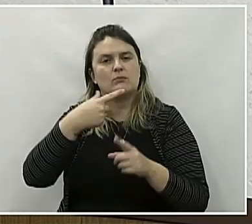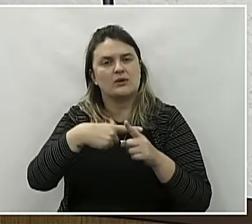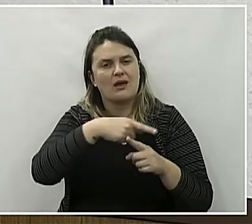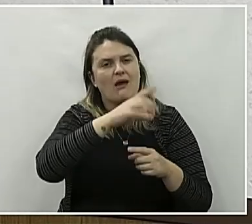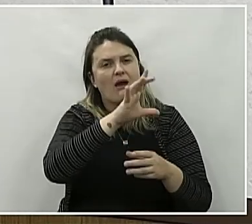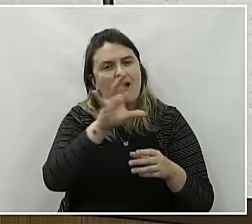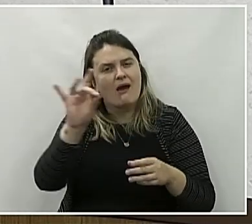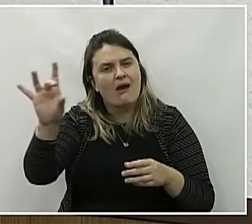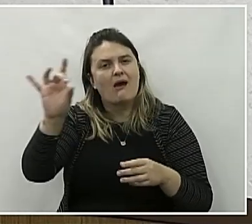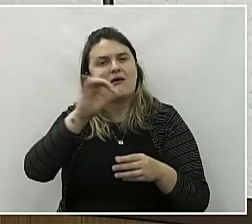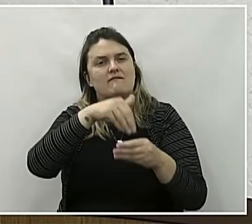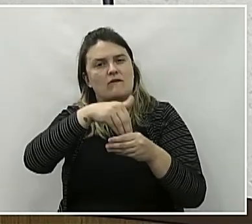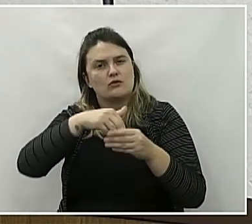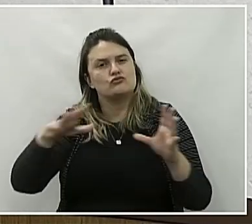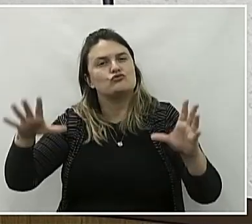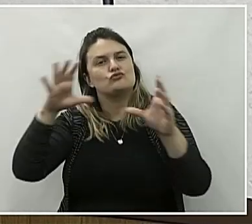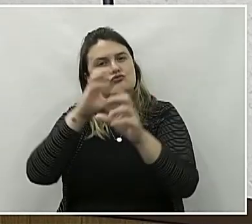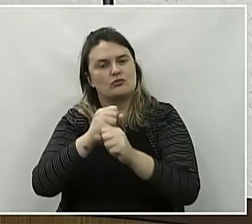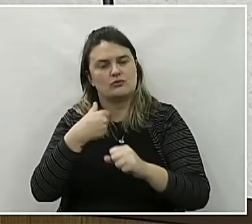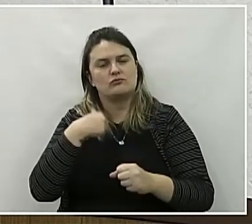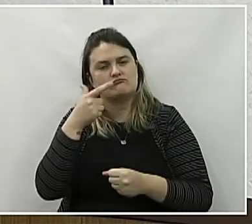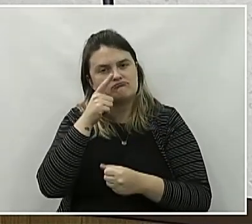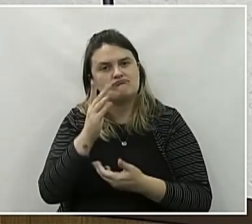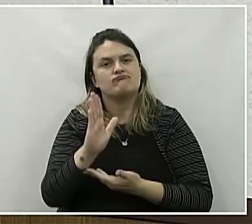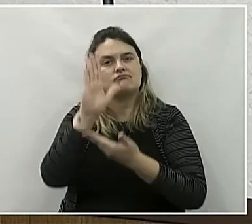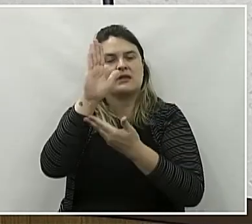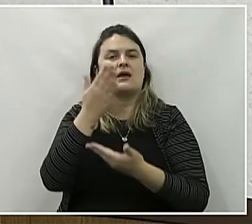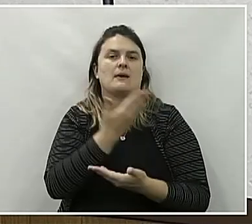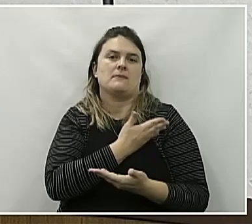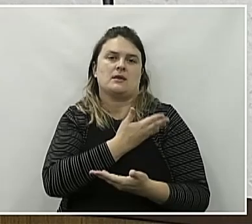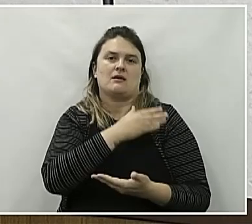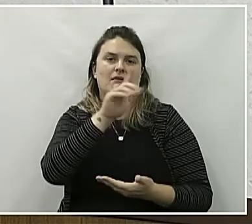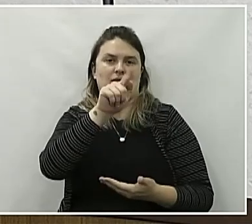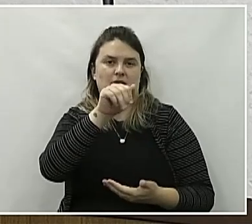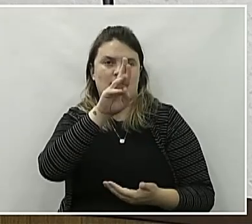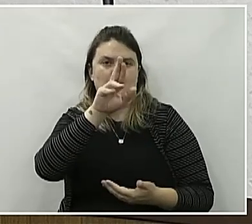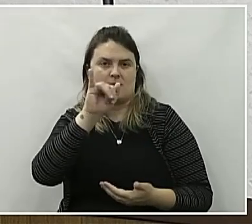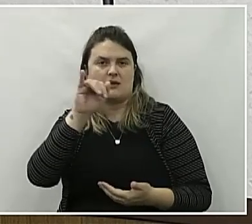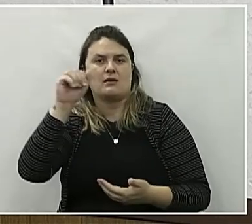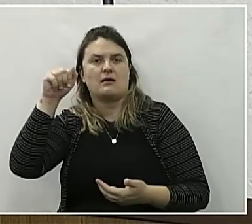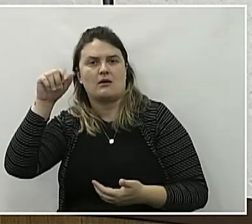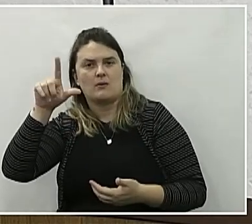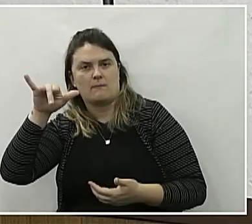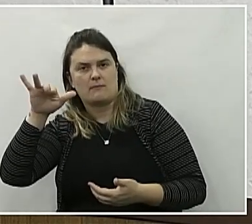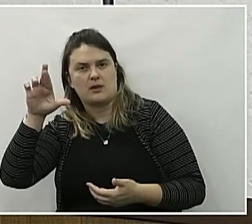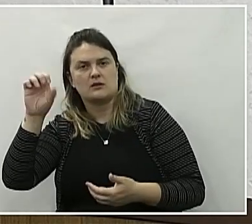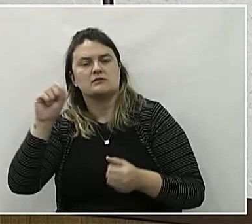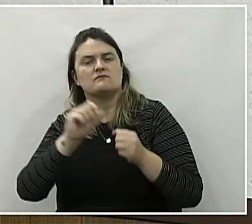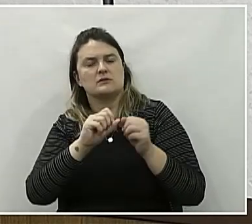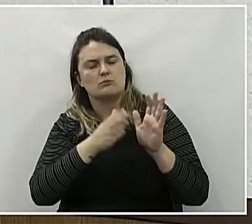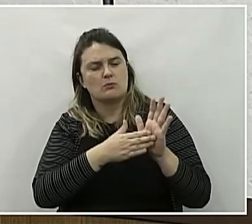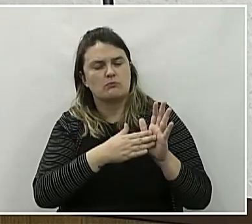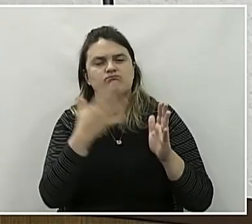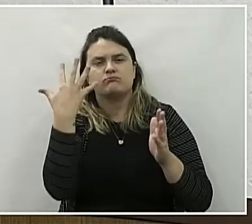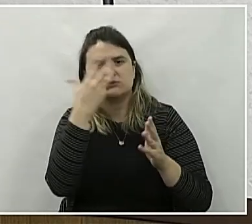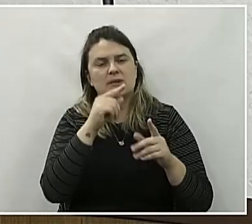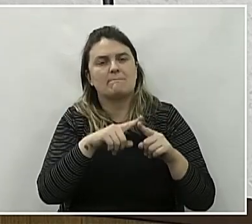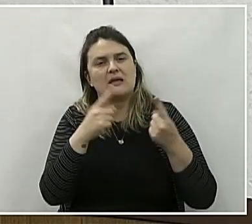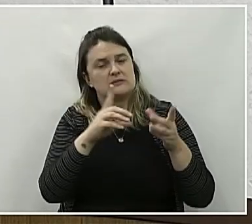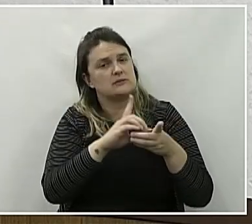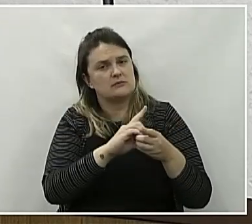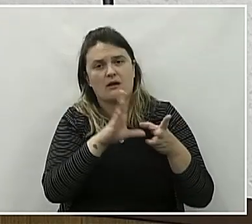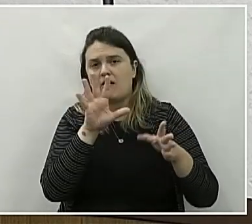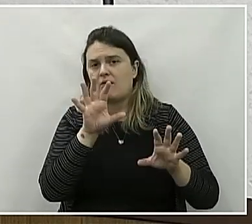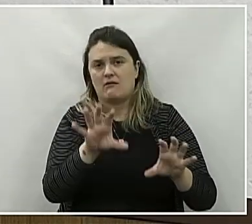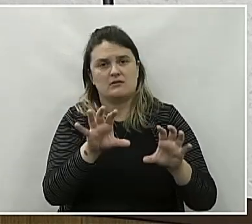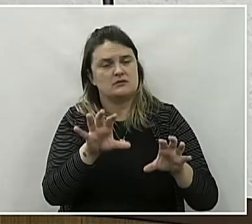somou junto ali o resultado. Agradecer também a minha amiga Gabi, o Almires, que fizeram uma campanha linda, mas democracia é